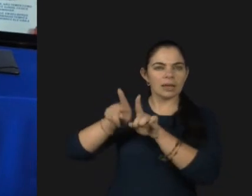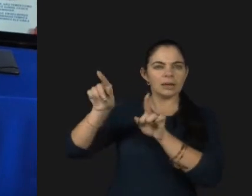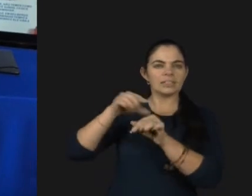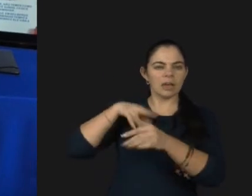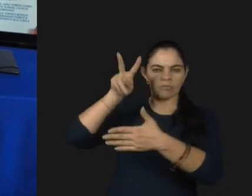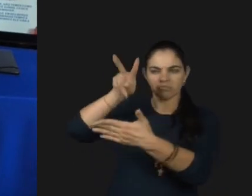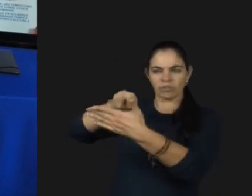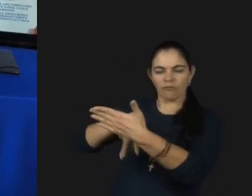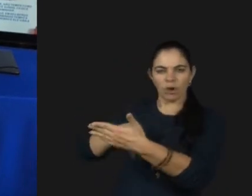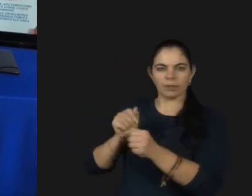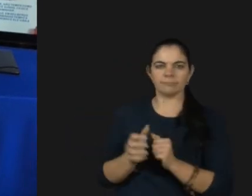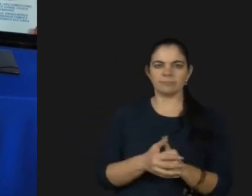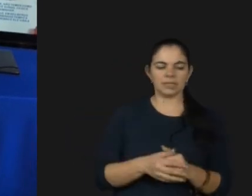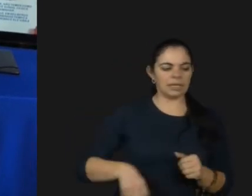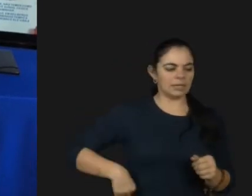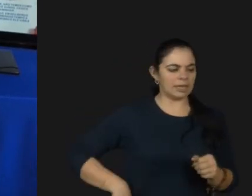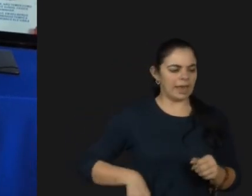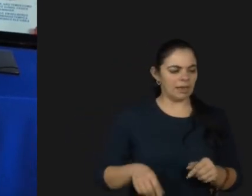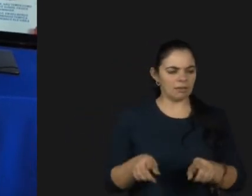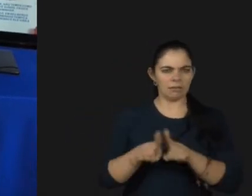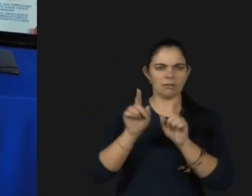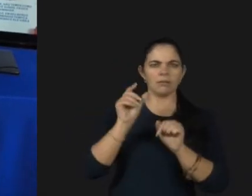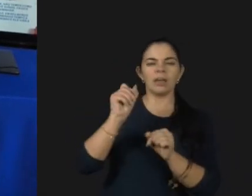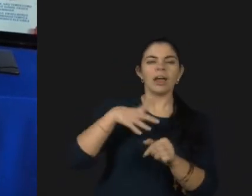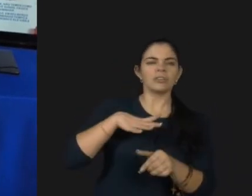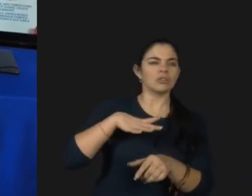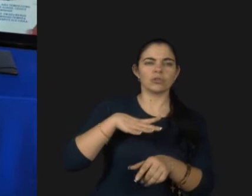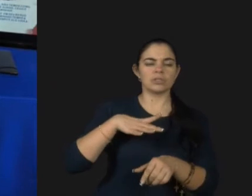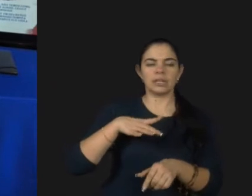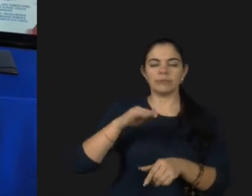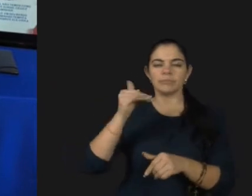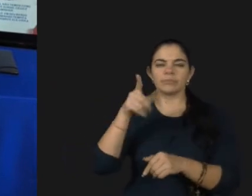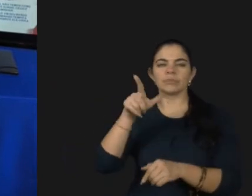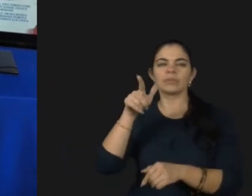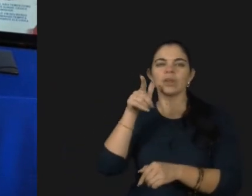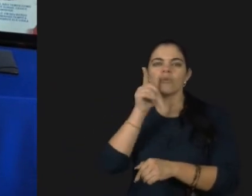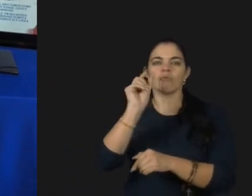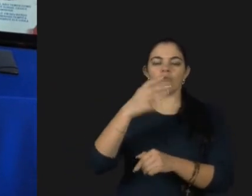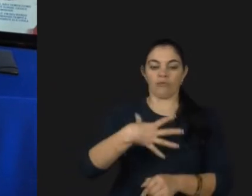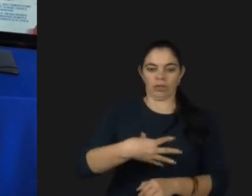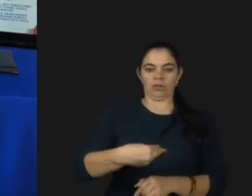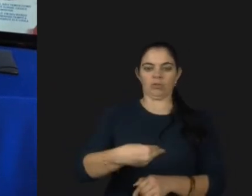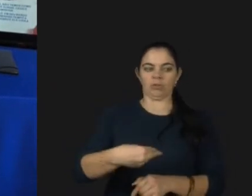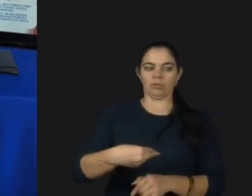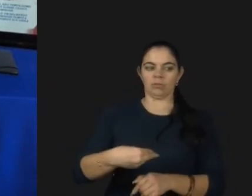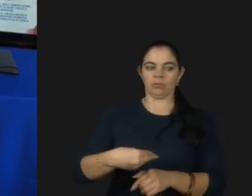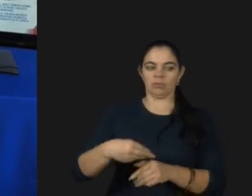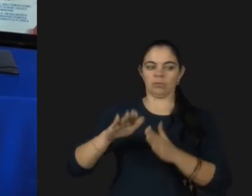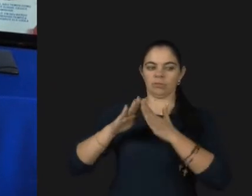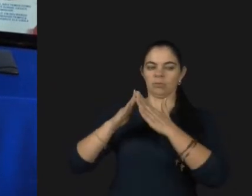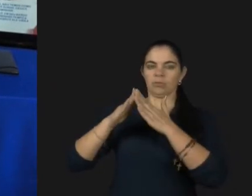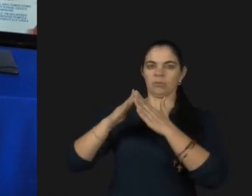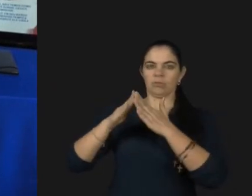ler agora com vocês. Imaginem vocês com um filho, indo acompanhar uma